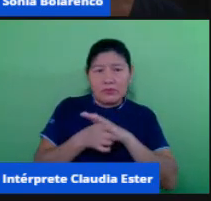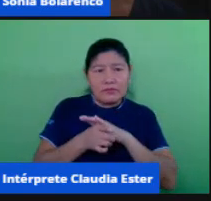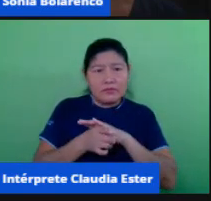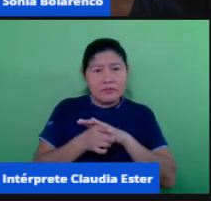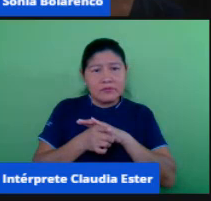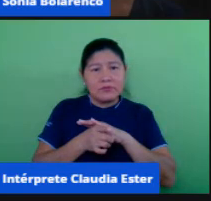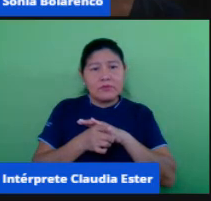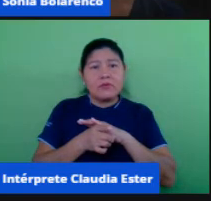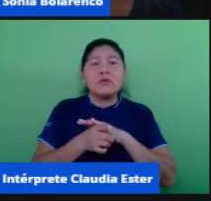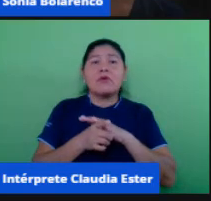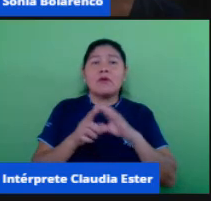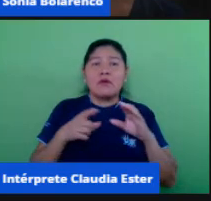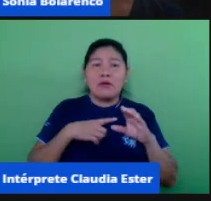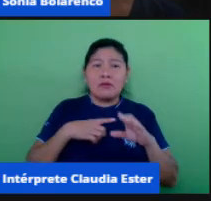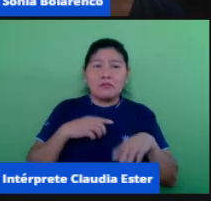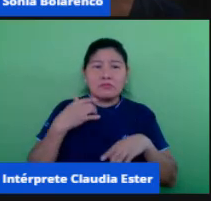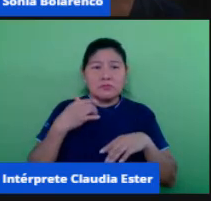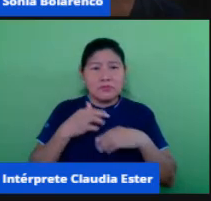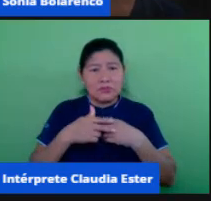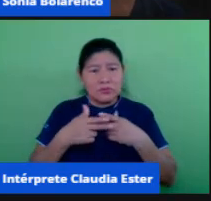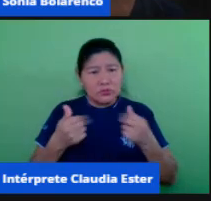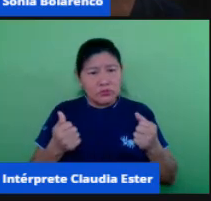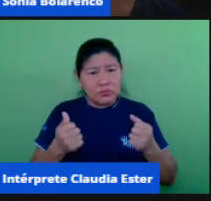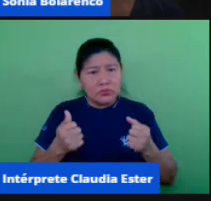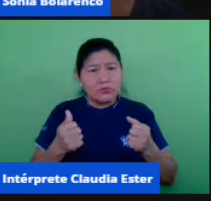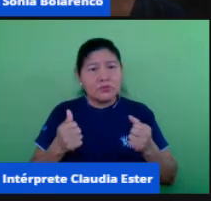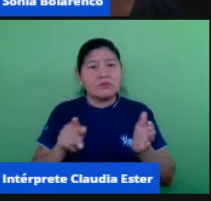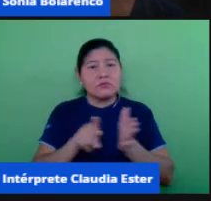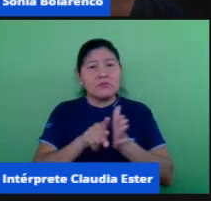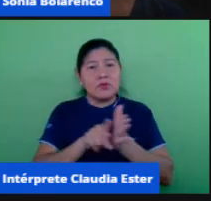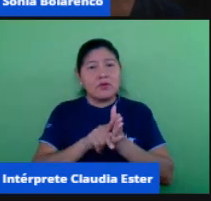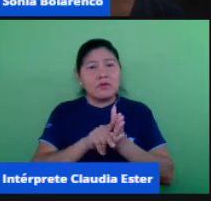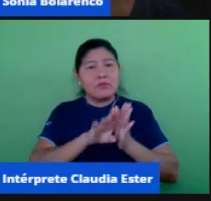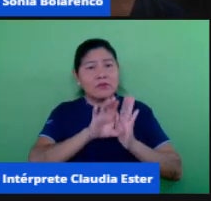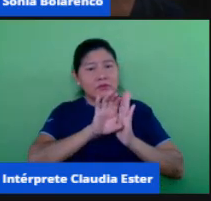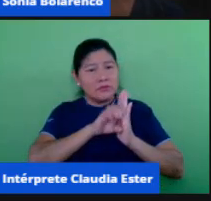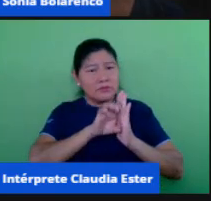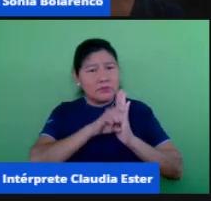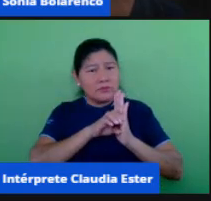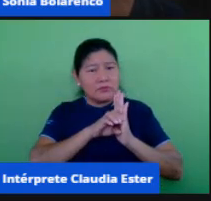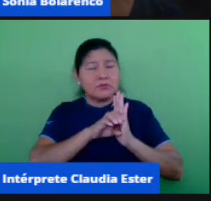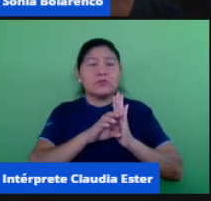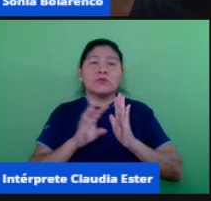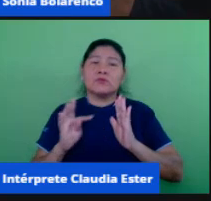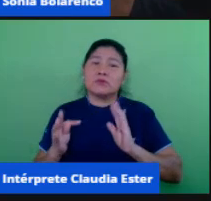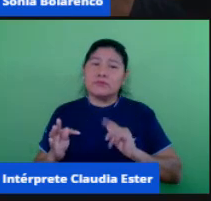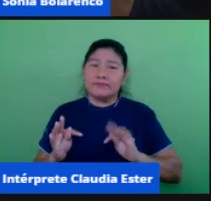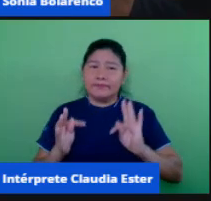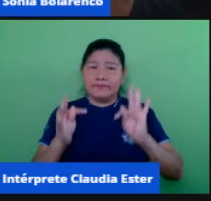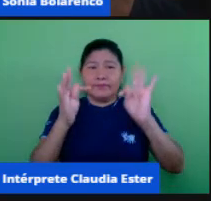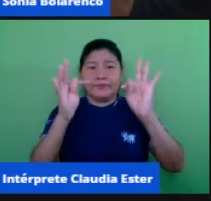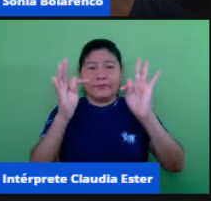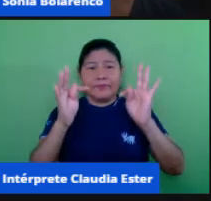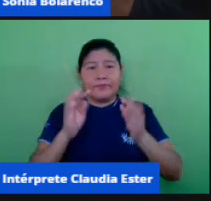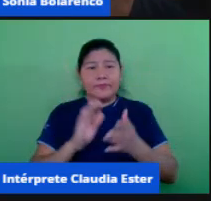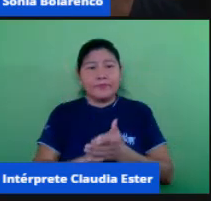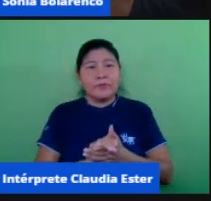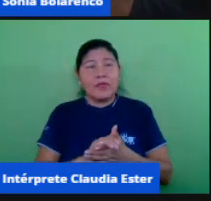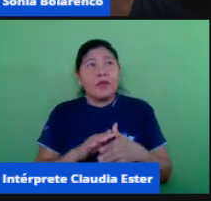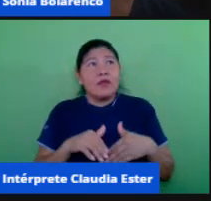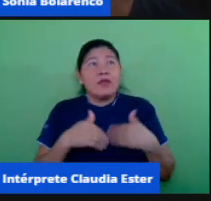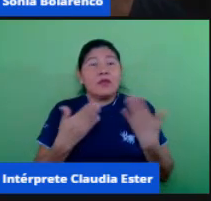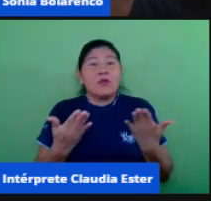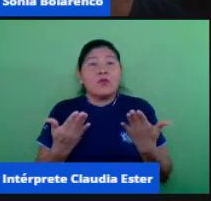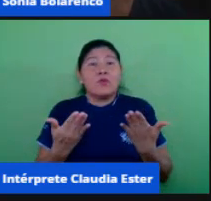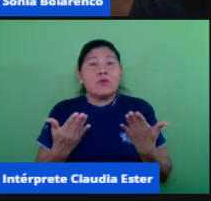para ter bem claro quais são esses conceitos e como é que isso tudo